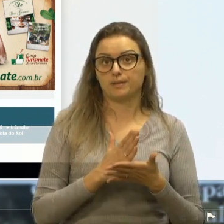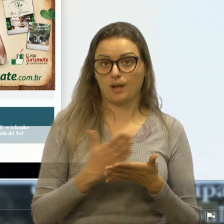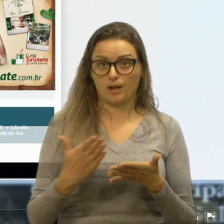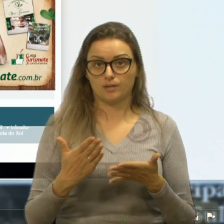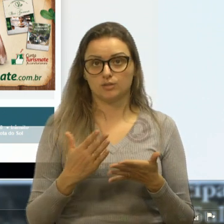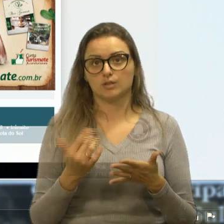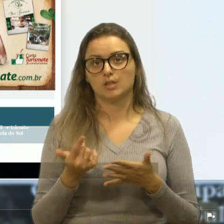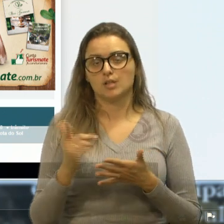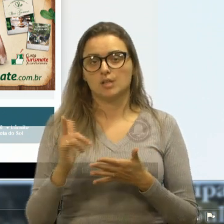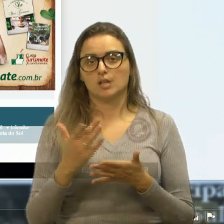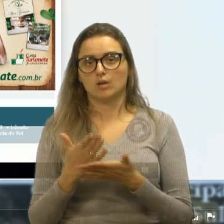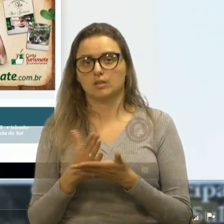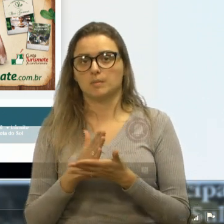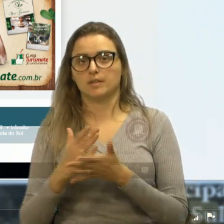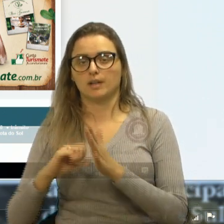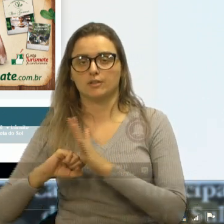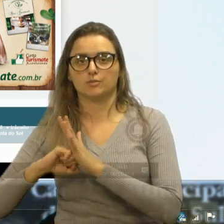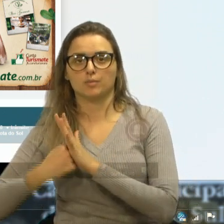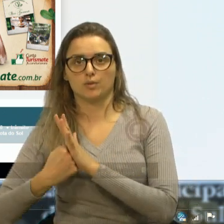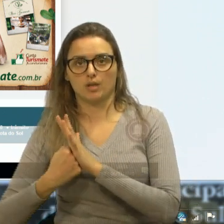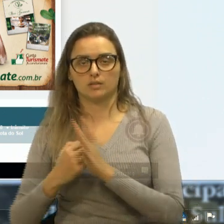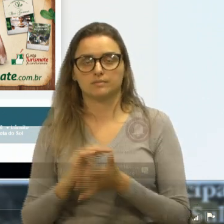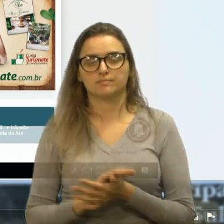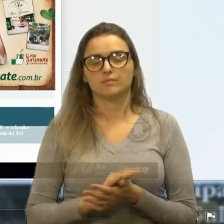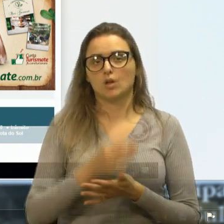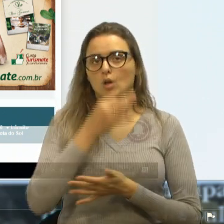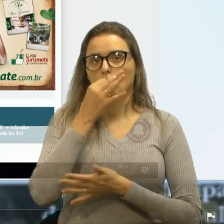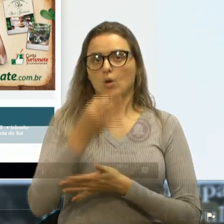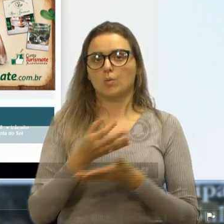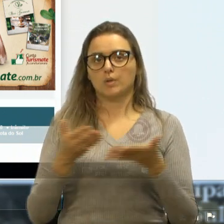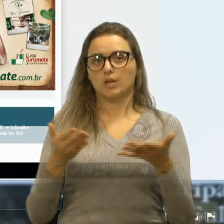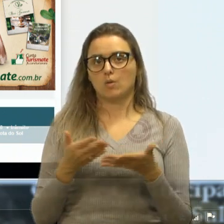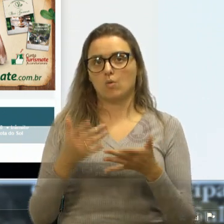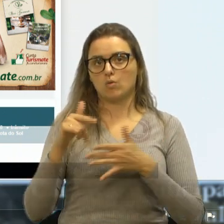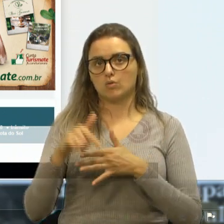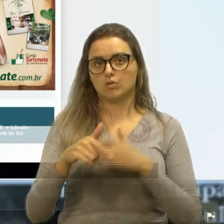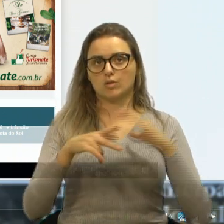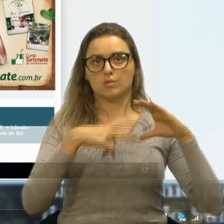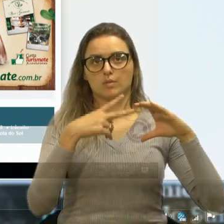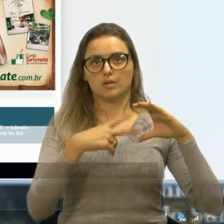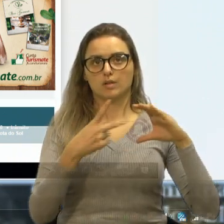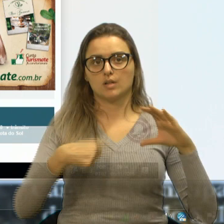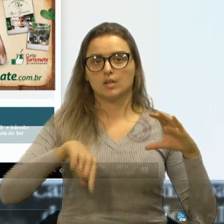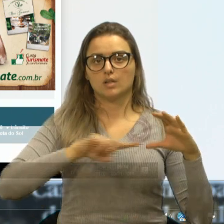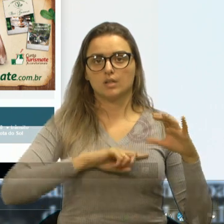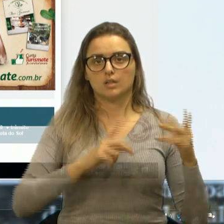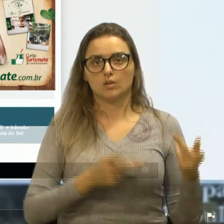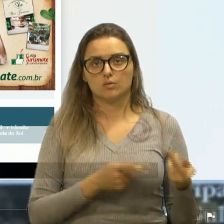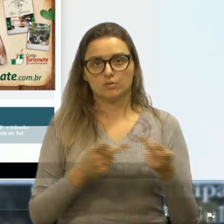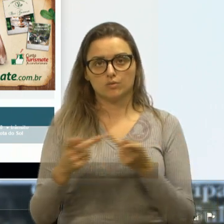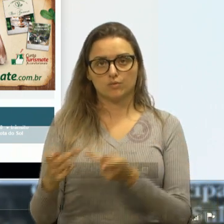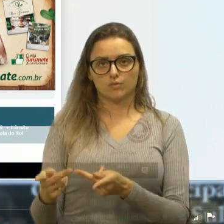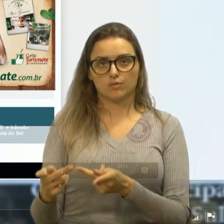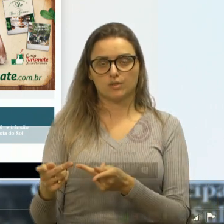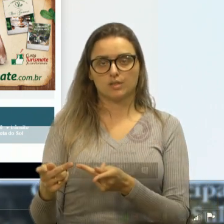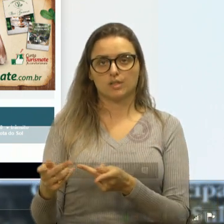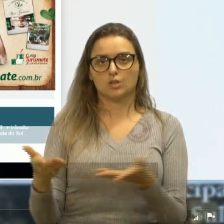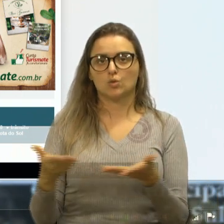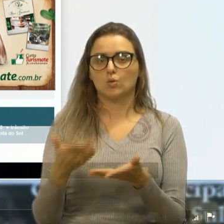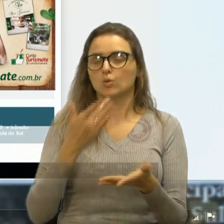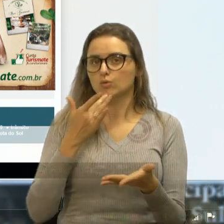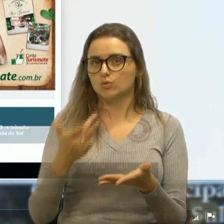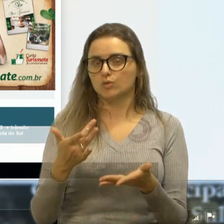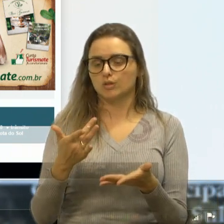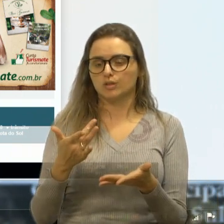fique bloqueada. Então, estou sugerindo aqui na casa hoje, que a gente visite, ali hoje pela tarde,